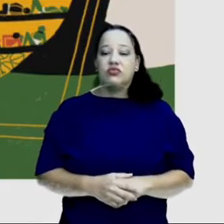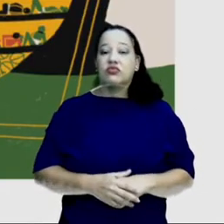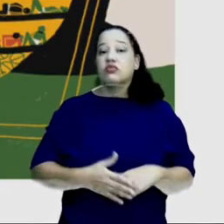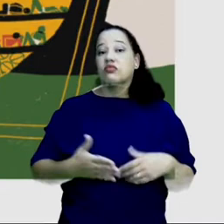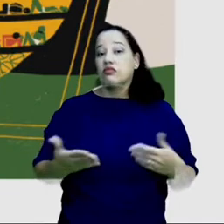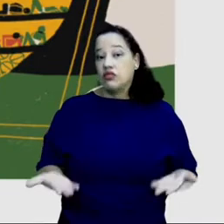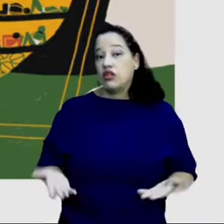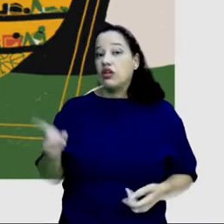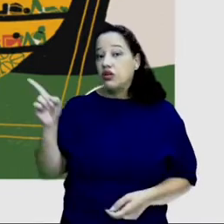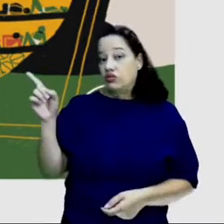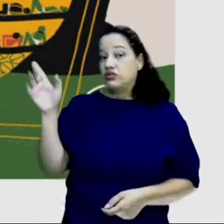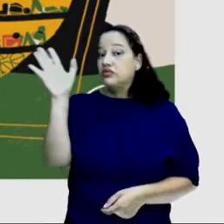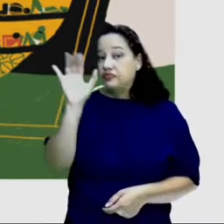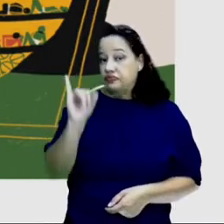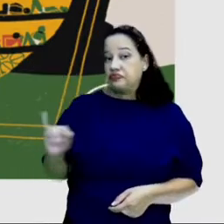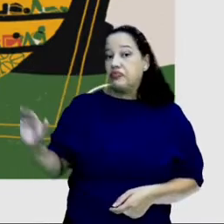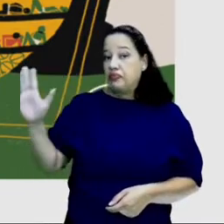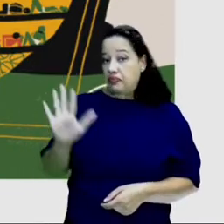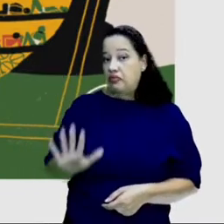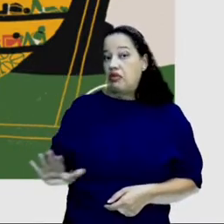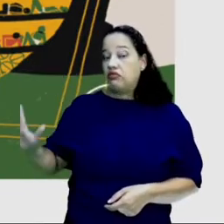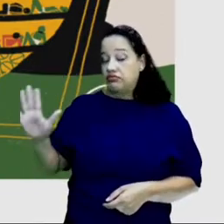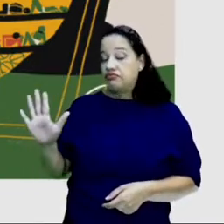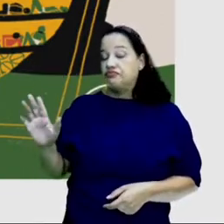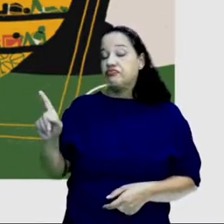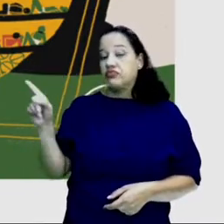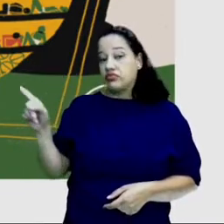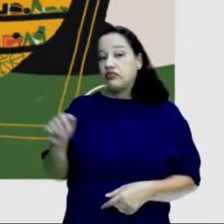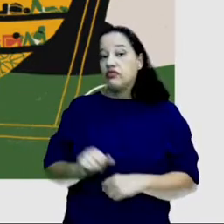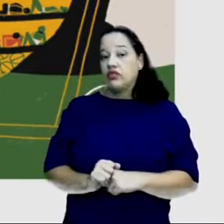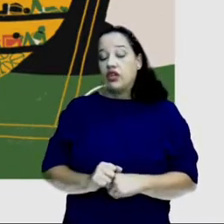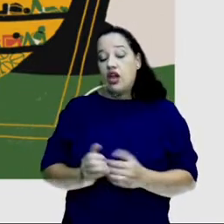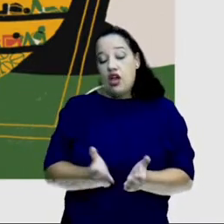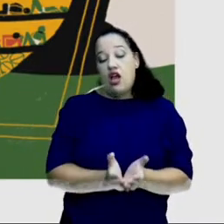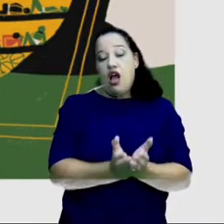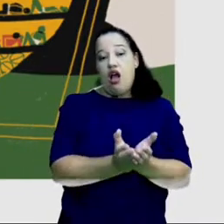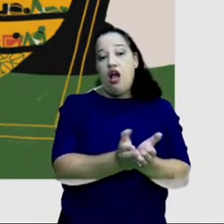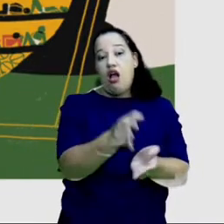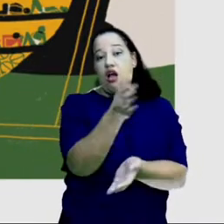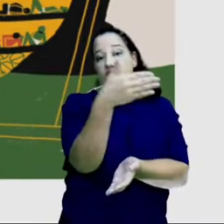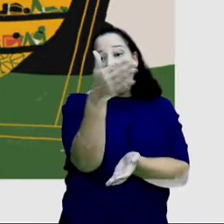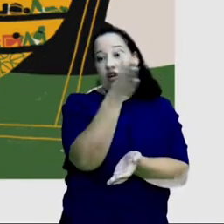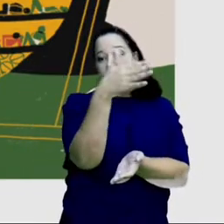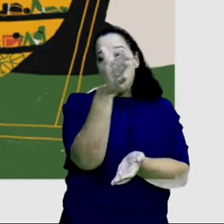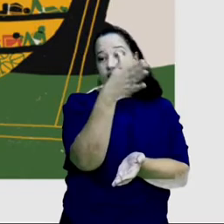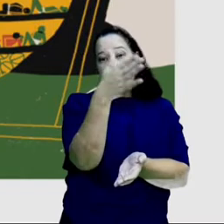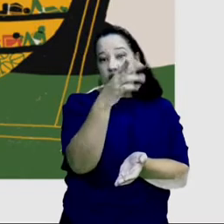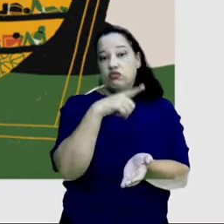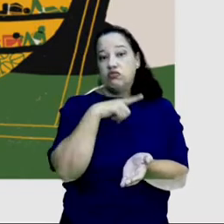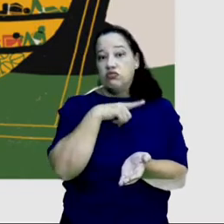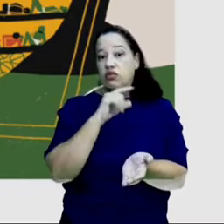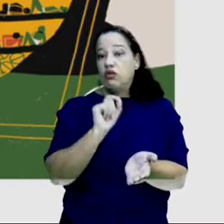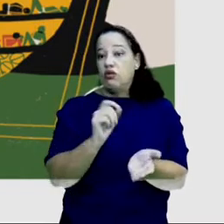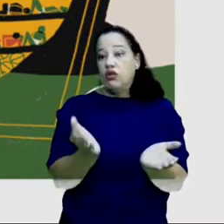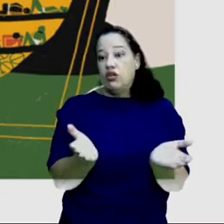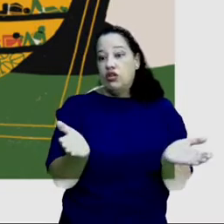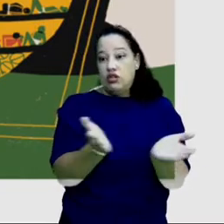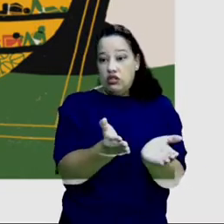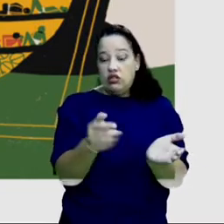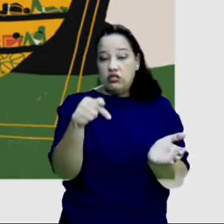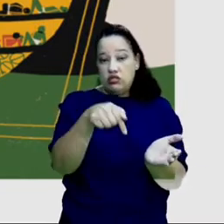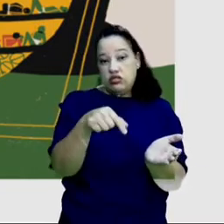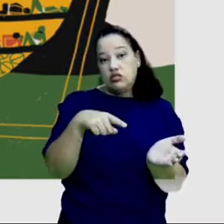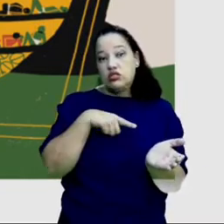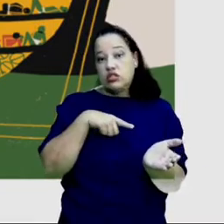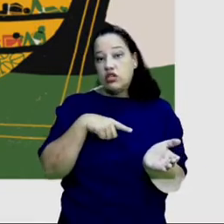Aqui, mais uma imagem ilustrada de um navio, uma caravela, onde mostra aqui, ó, de uma forma bem compactada também,